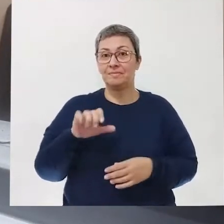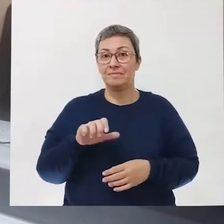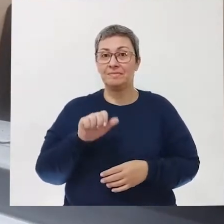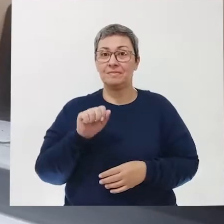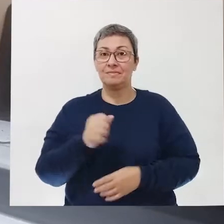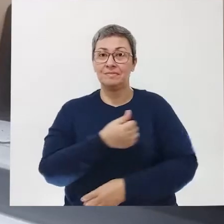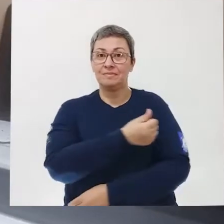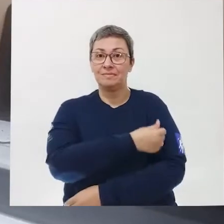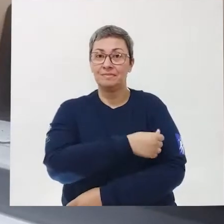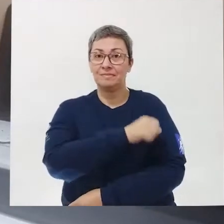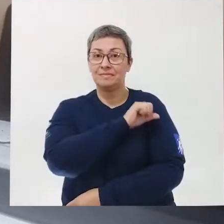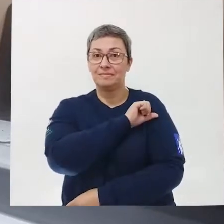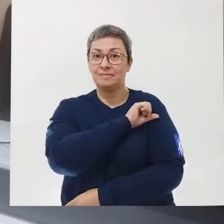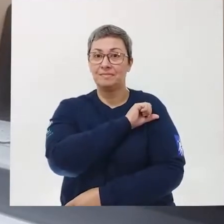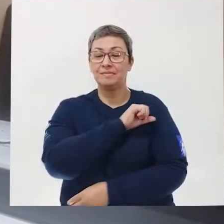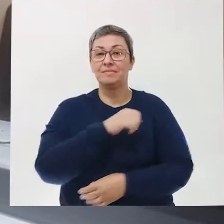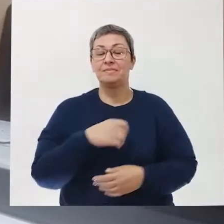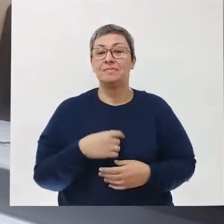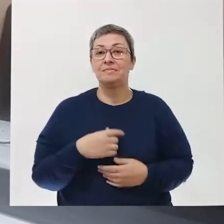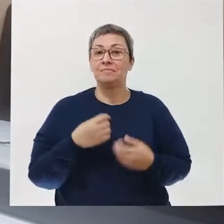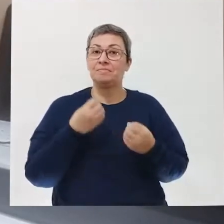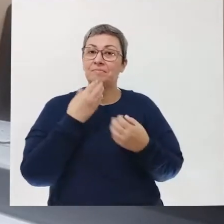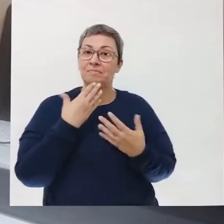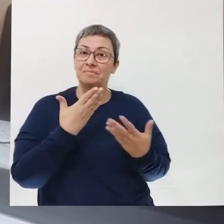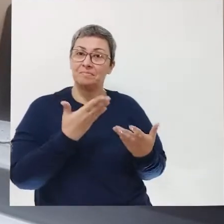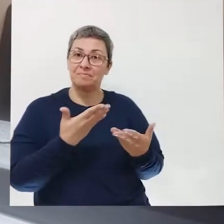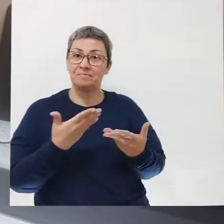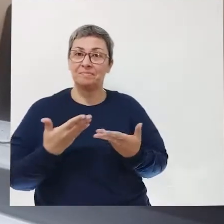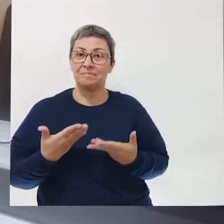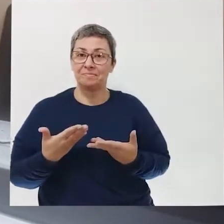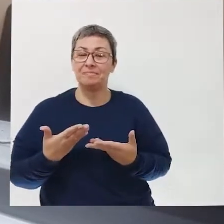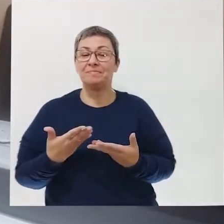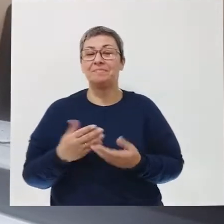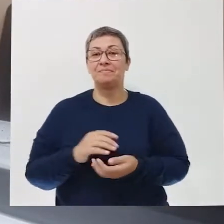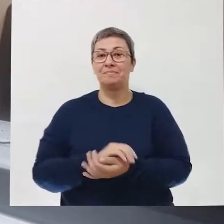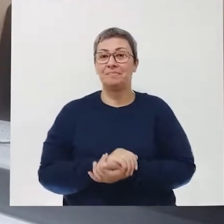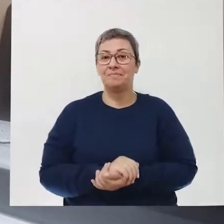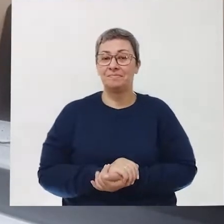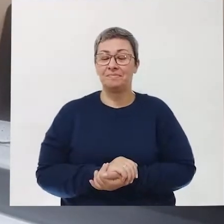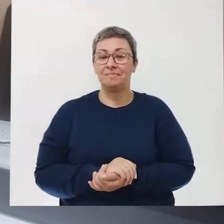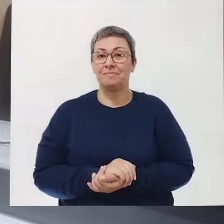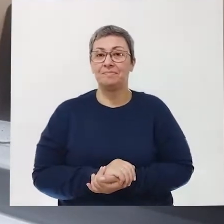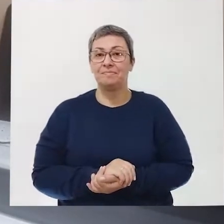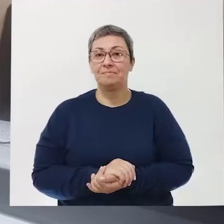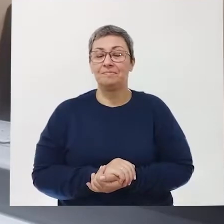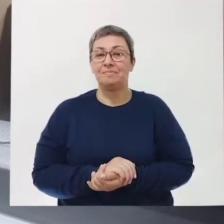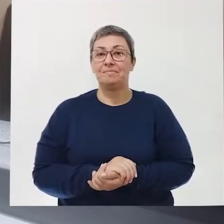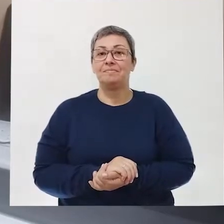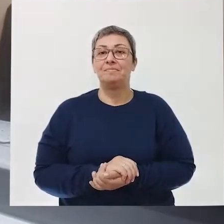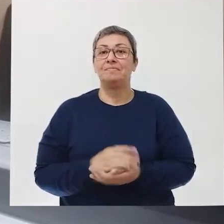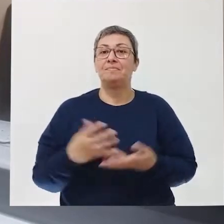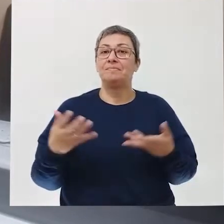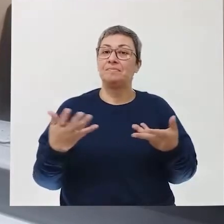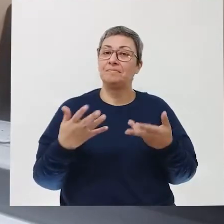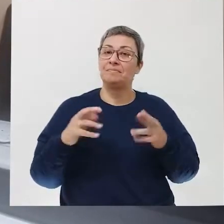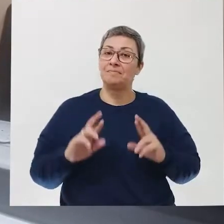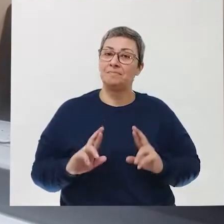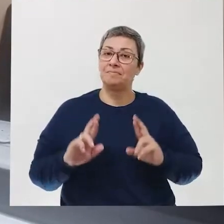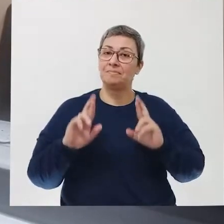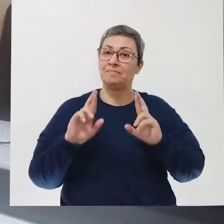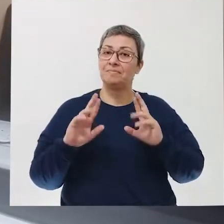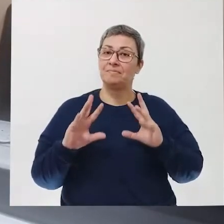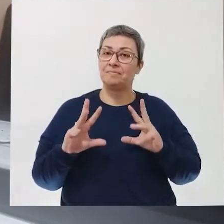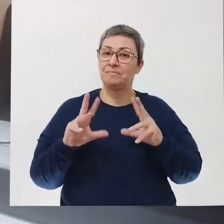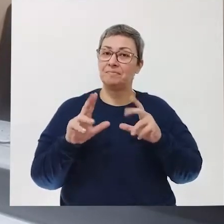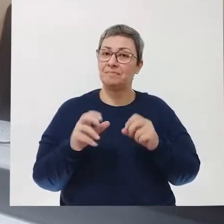para a Eja do Ciclo 2. Sejam todos e todas muito bem-vindos, muito bem-vindas e eu espero que